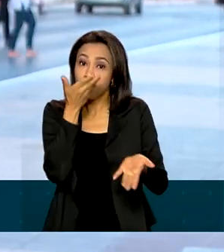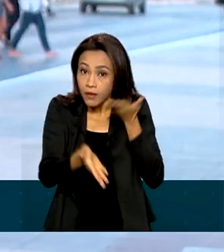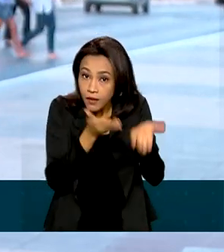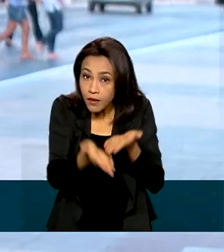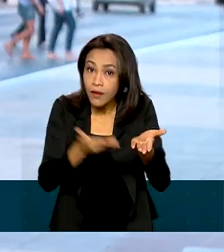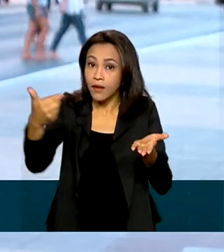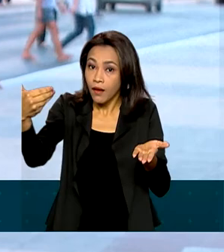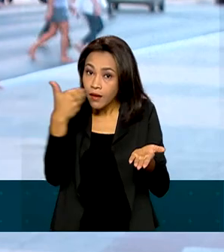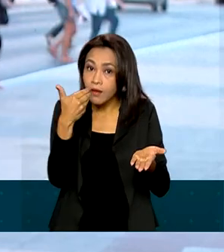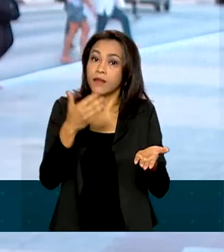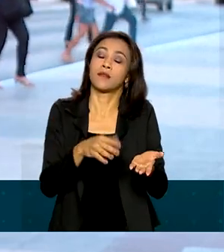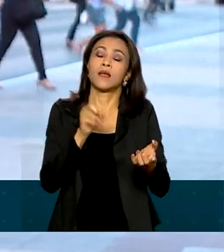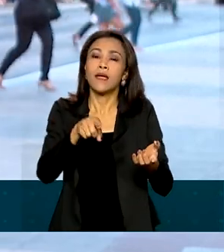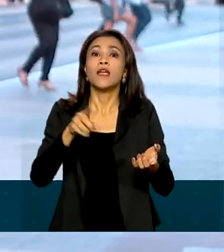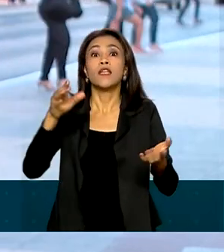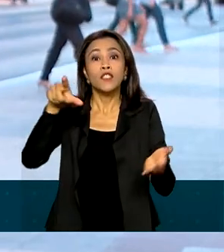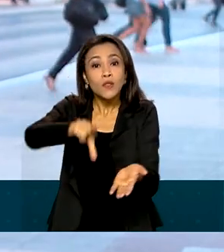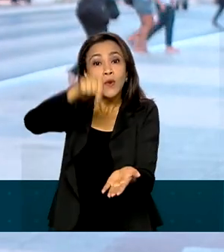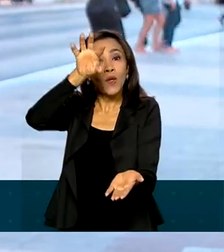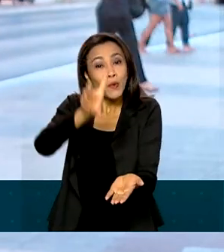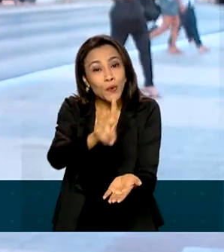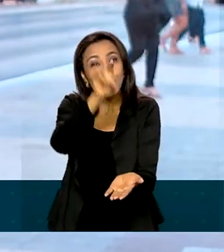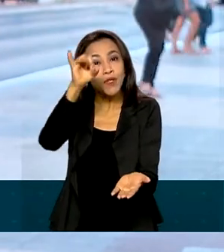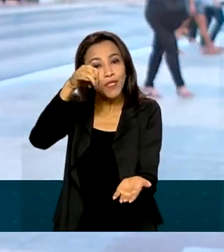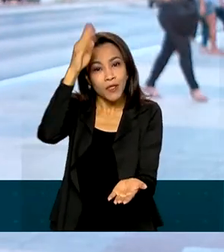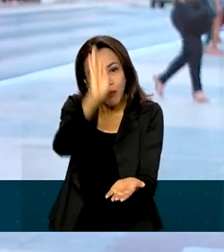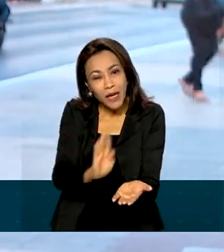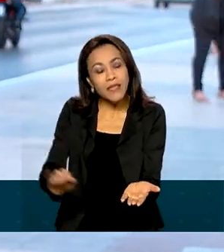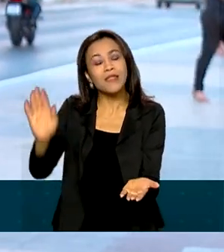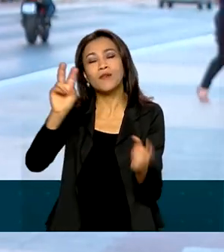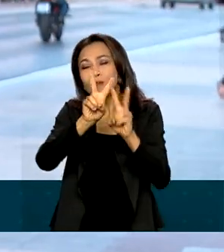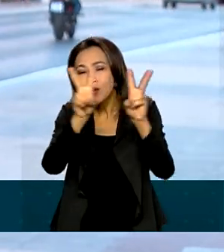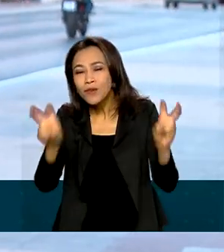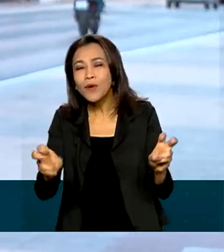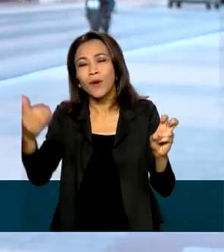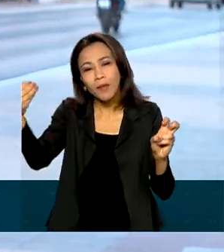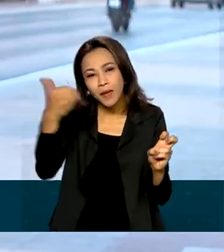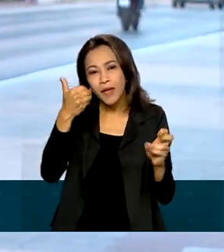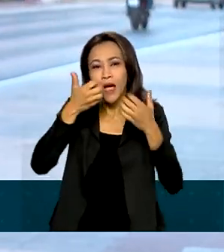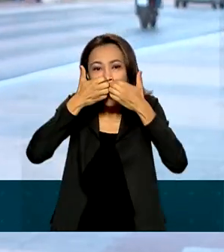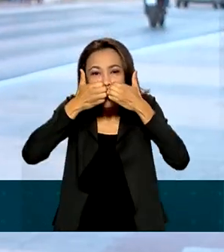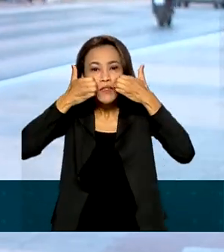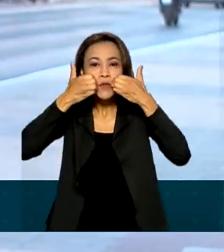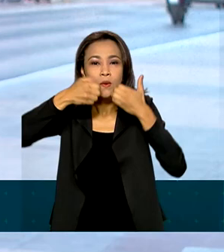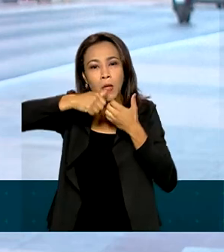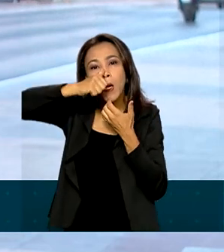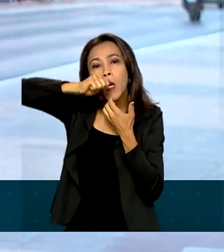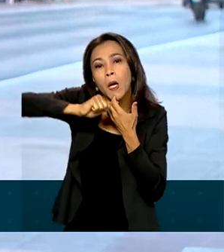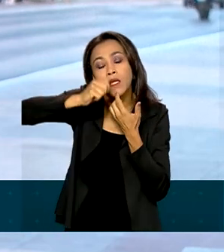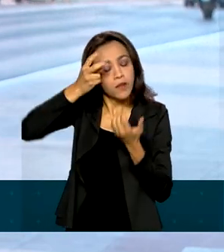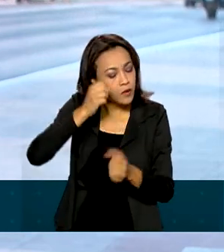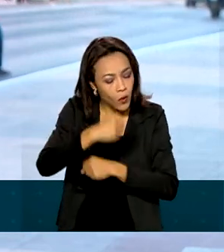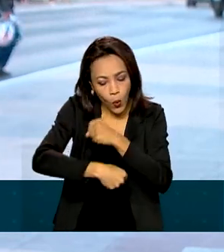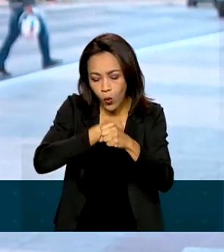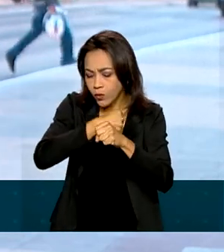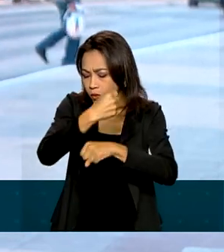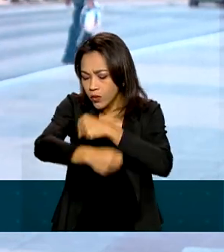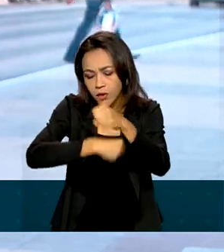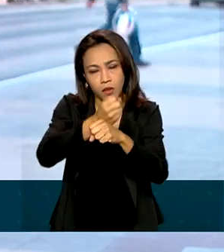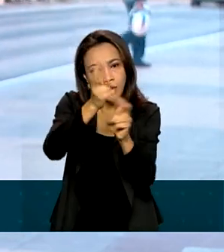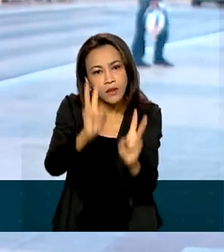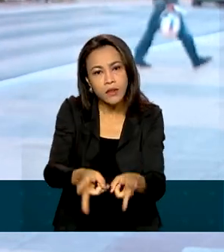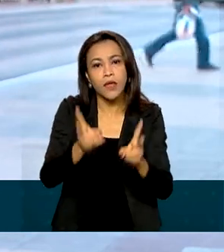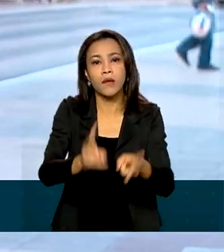instituiu o Dia Nacional de Conscientização sobre a Fissura Lábil-Palatina, que será comemorado todos os anos no dia